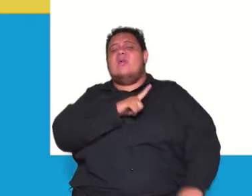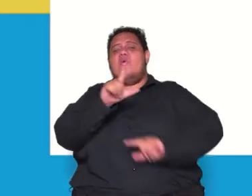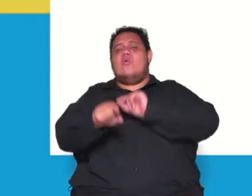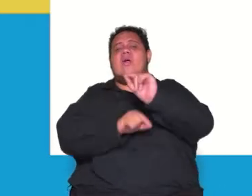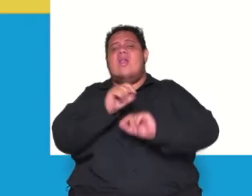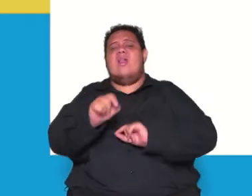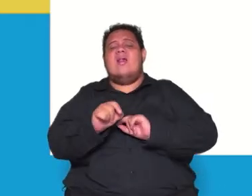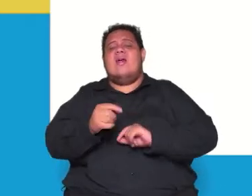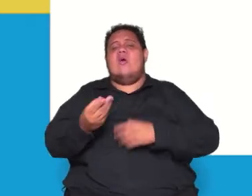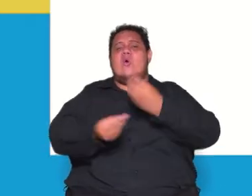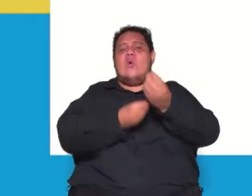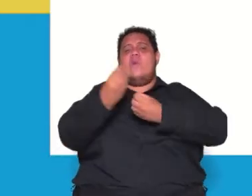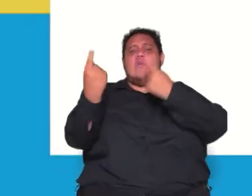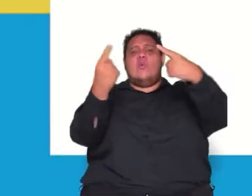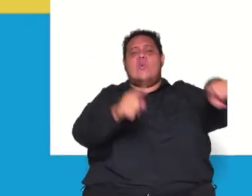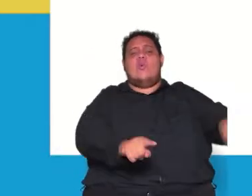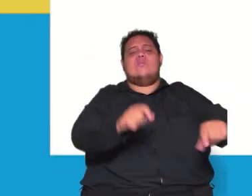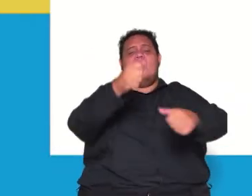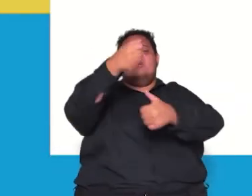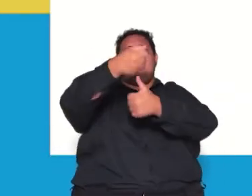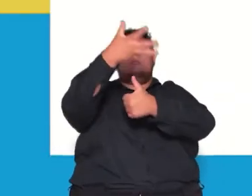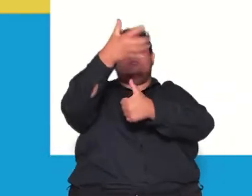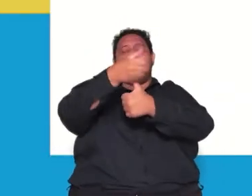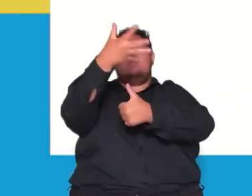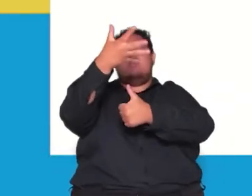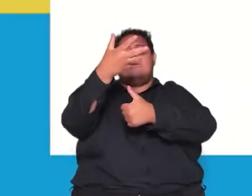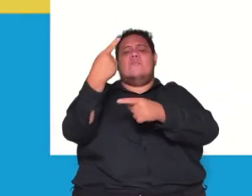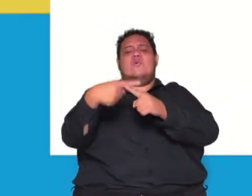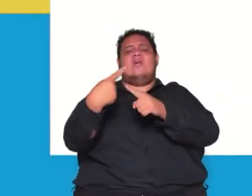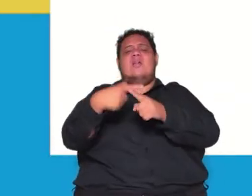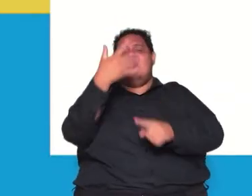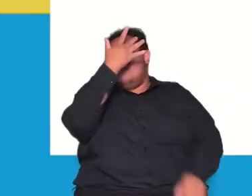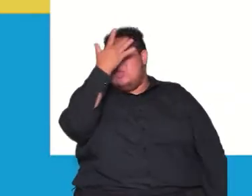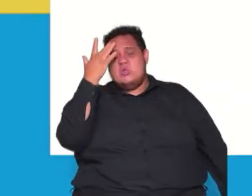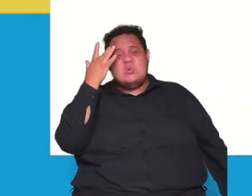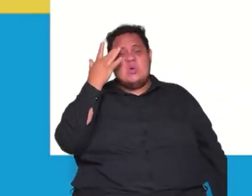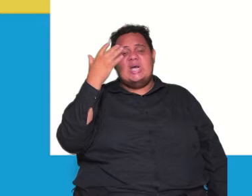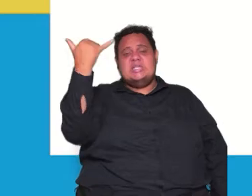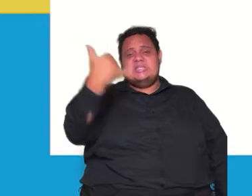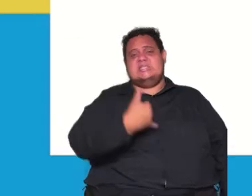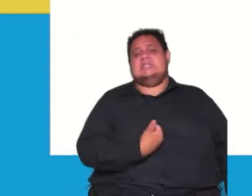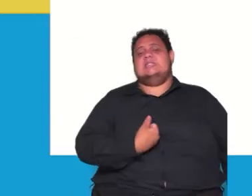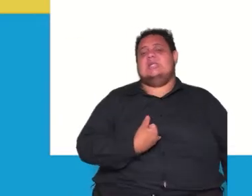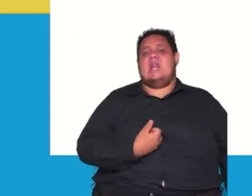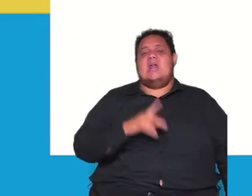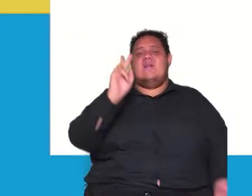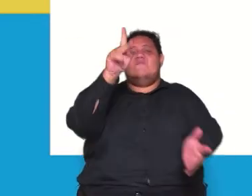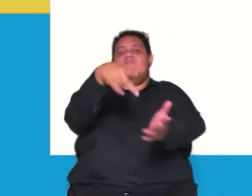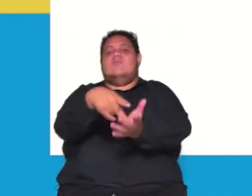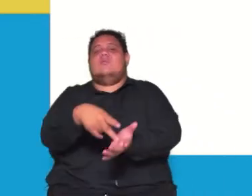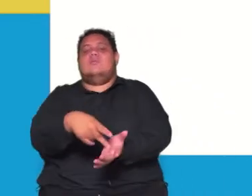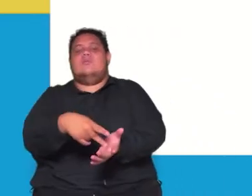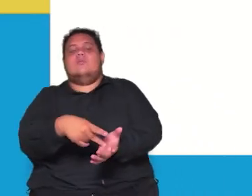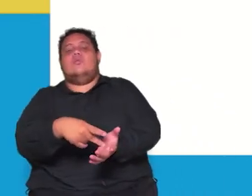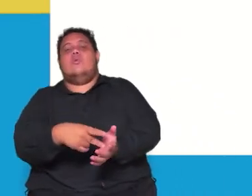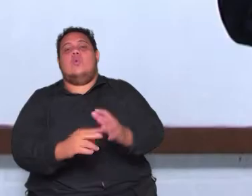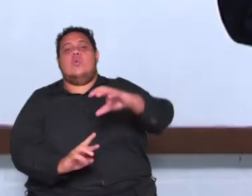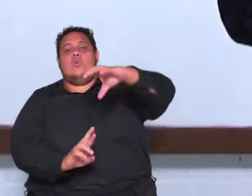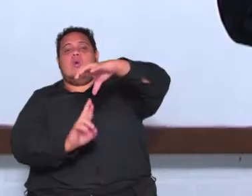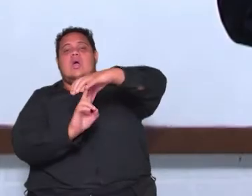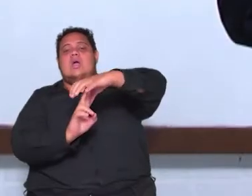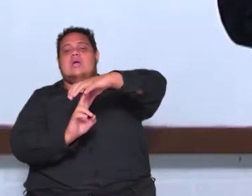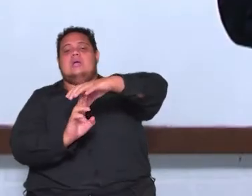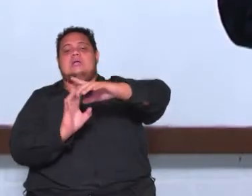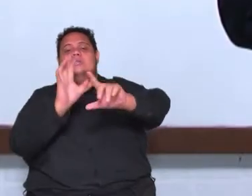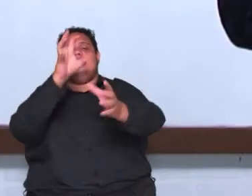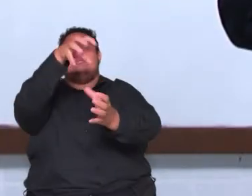extremamente contra o absolutismo porque ele dizia que no absolutismo isso é uma verdade o rei concentrava